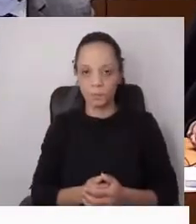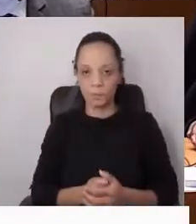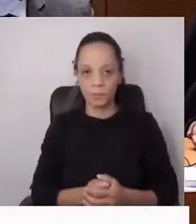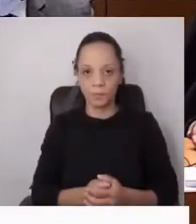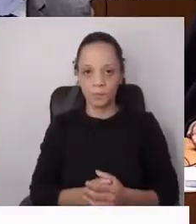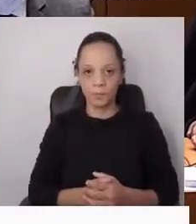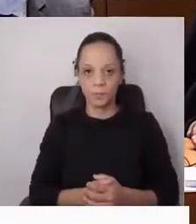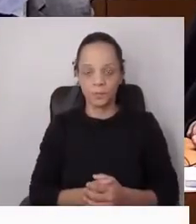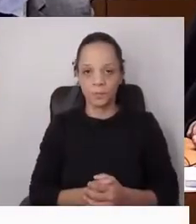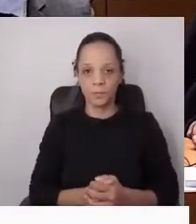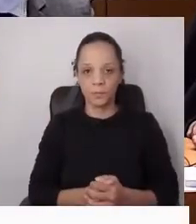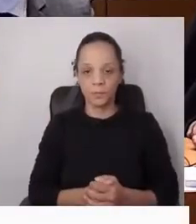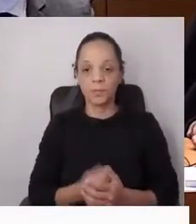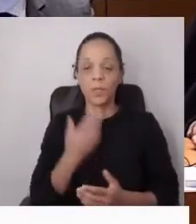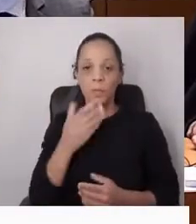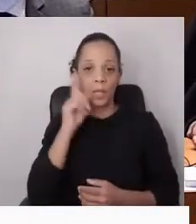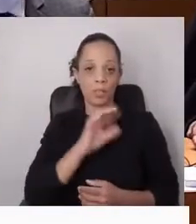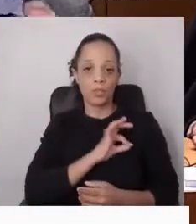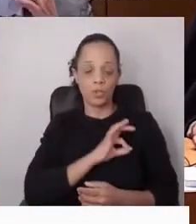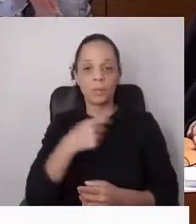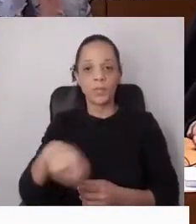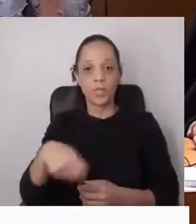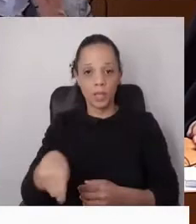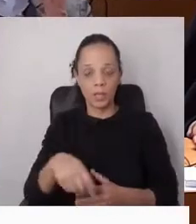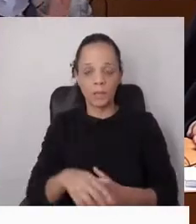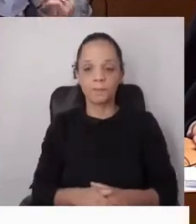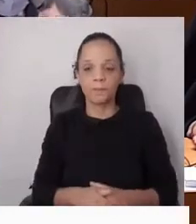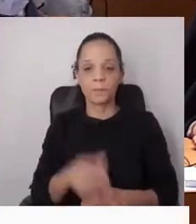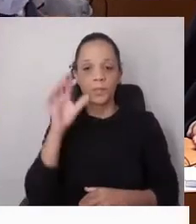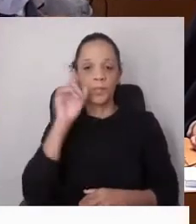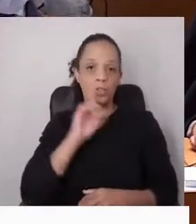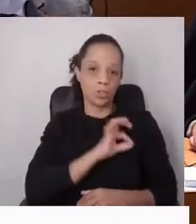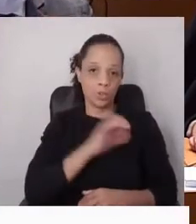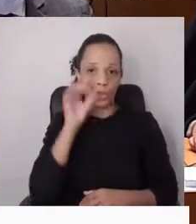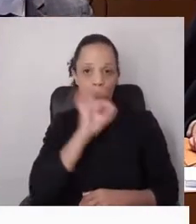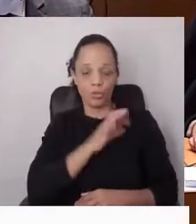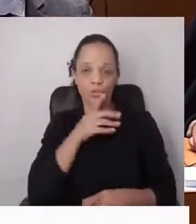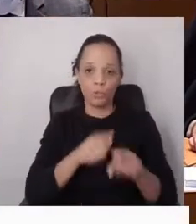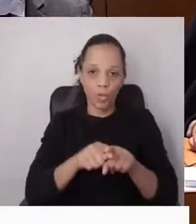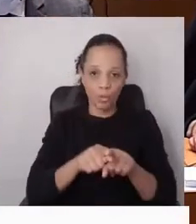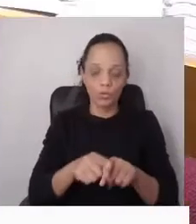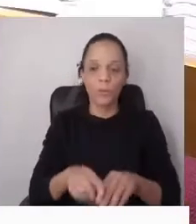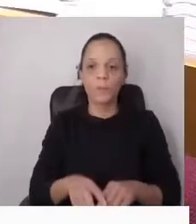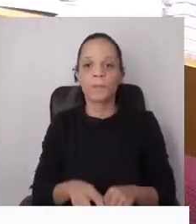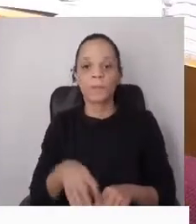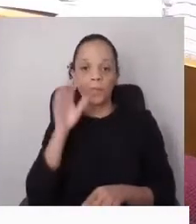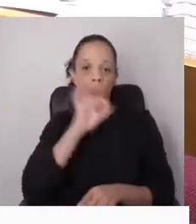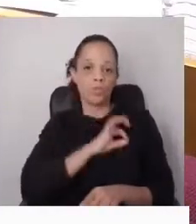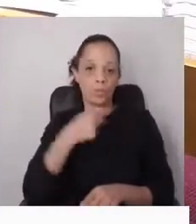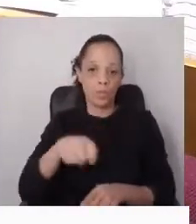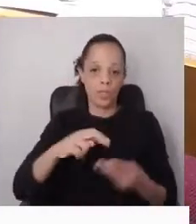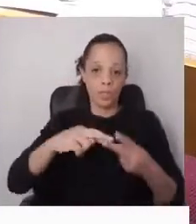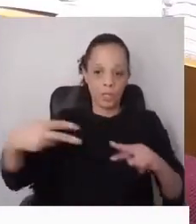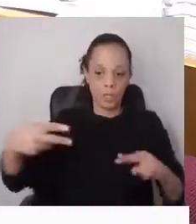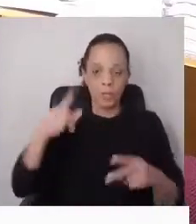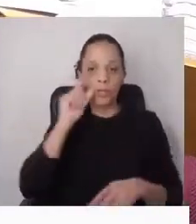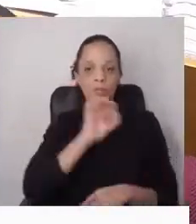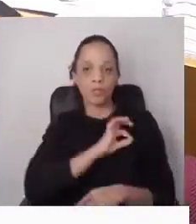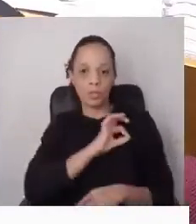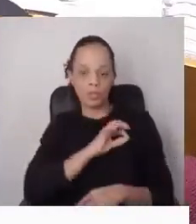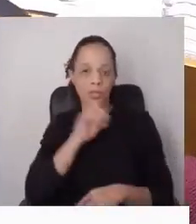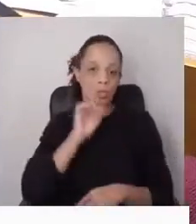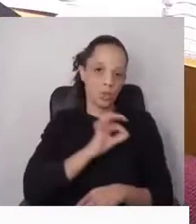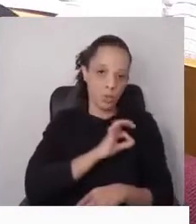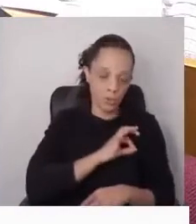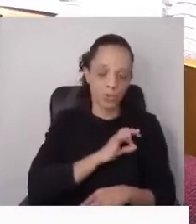Obrigado Sr. Presidente, Sras. e Srs. Deputados, Sr. Presidente da Câmara, Sras. e Srs.